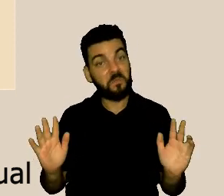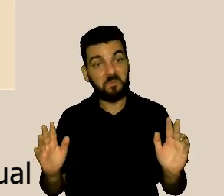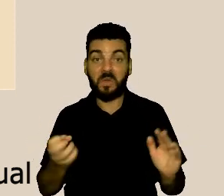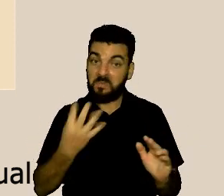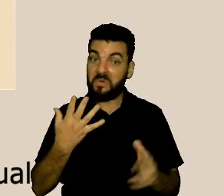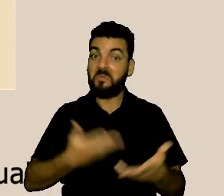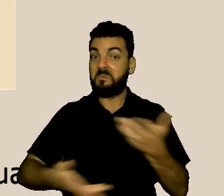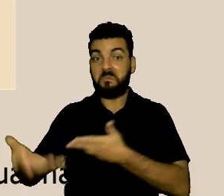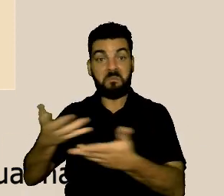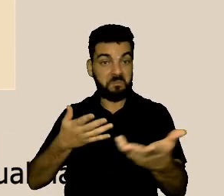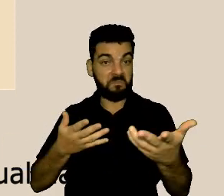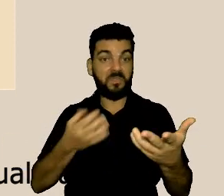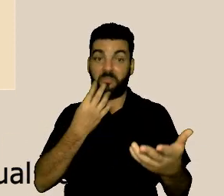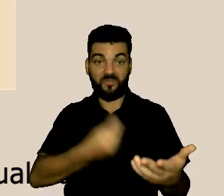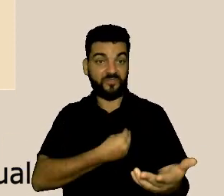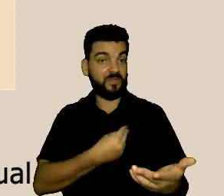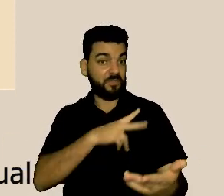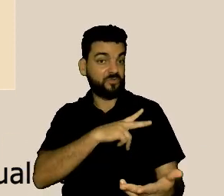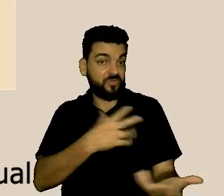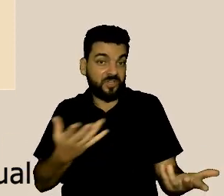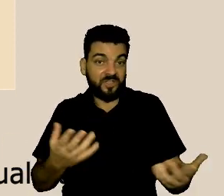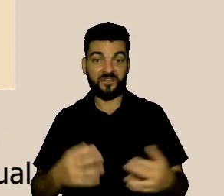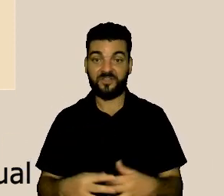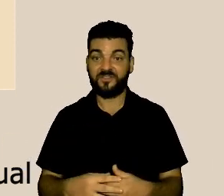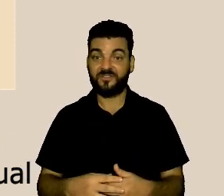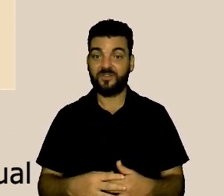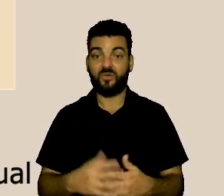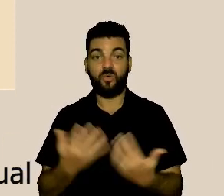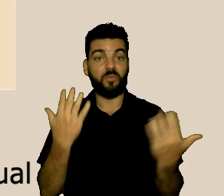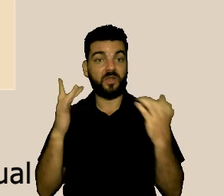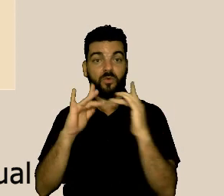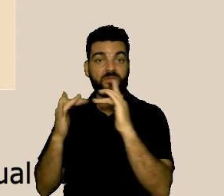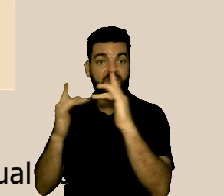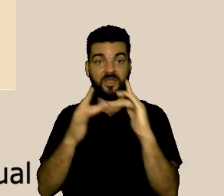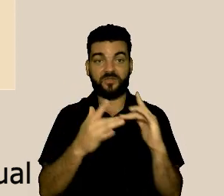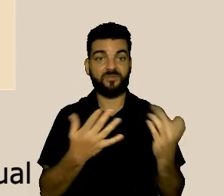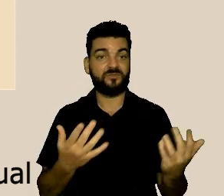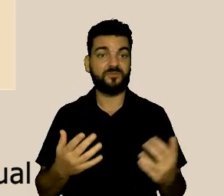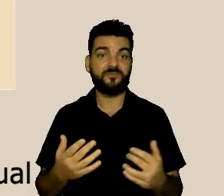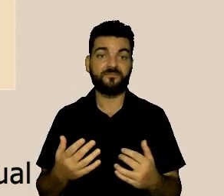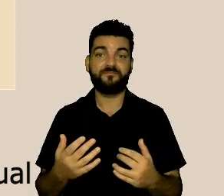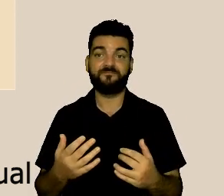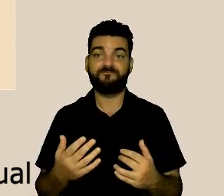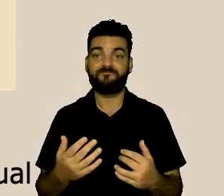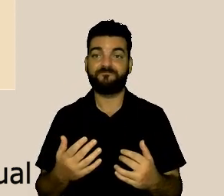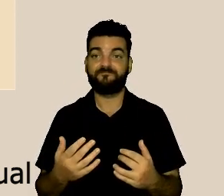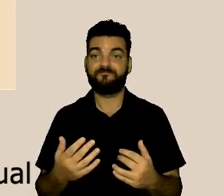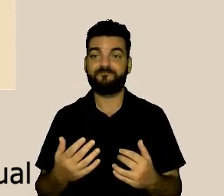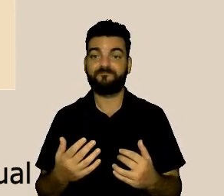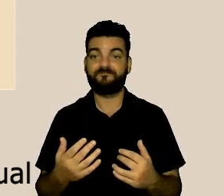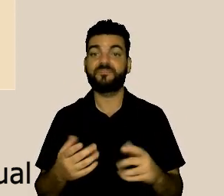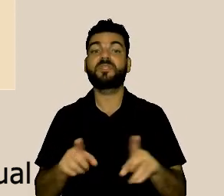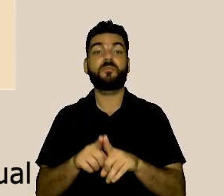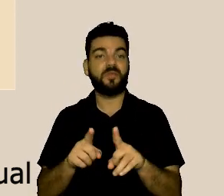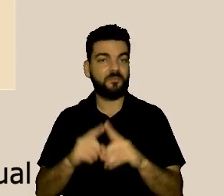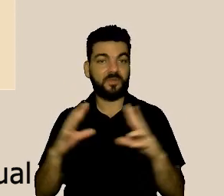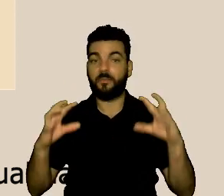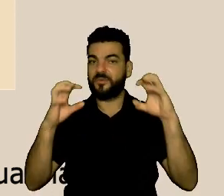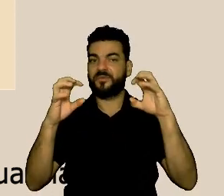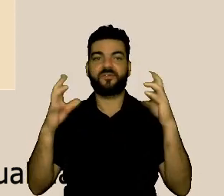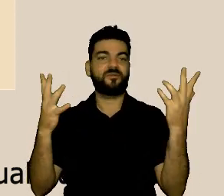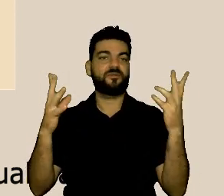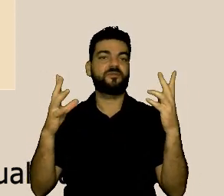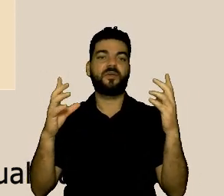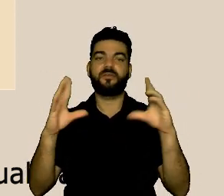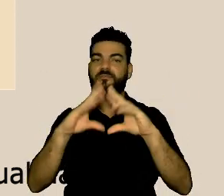fazer isso até na vida pessoal né os nossos relacionamentos íntimos certamente os conflitos seriam menores